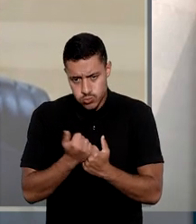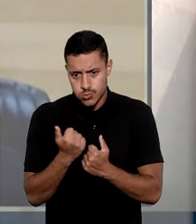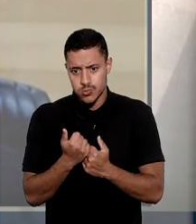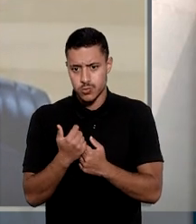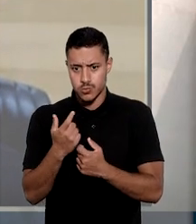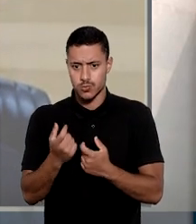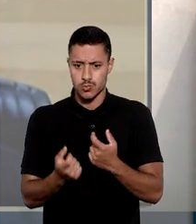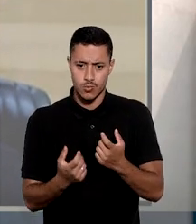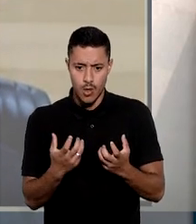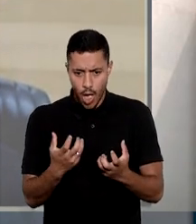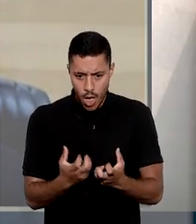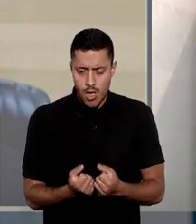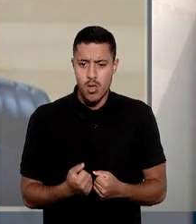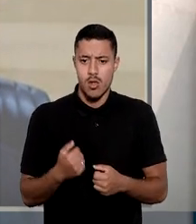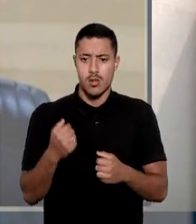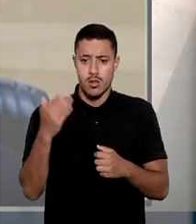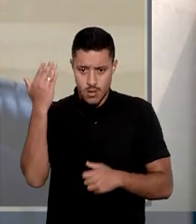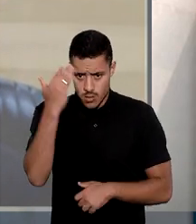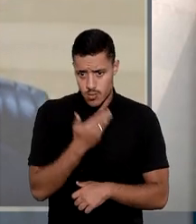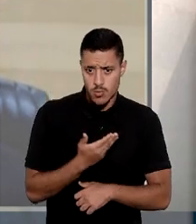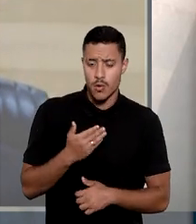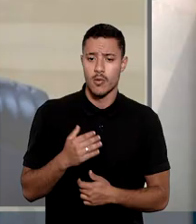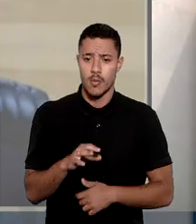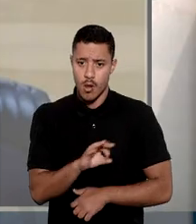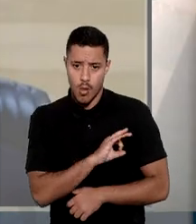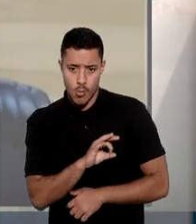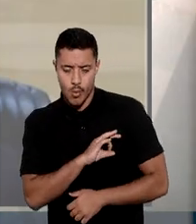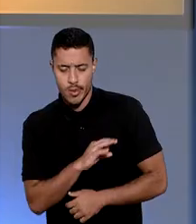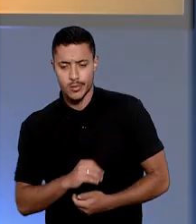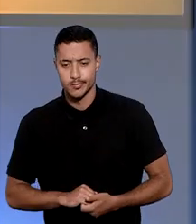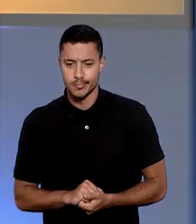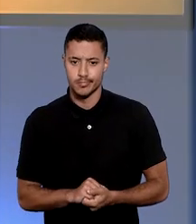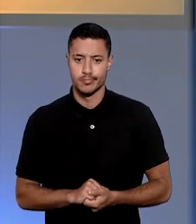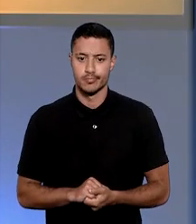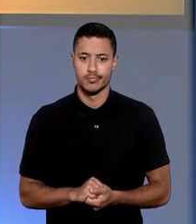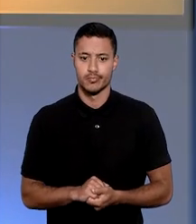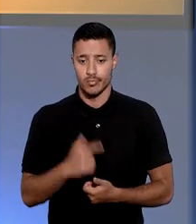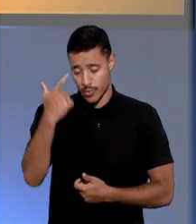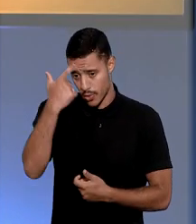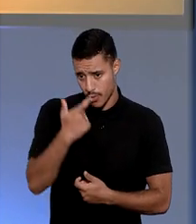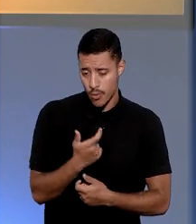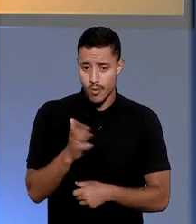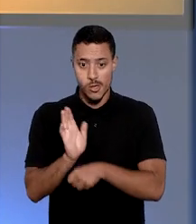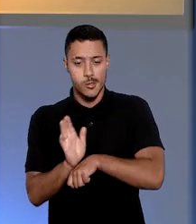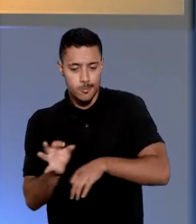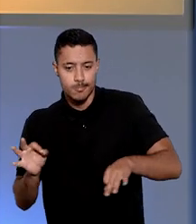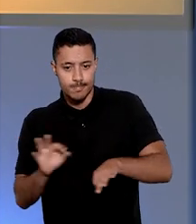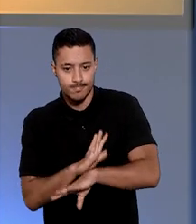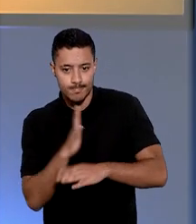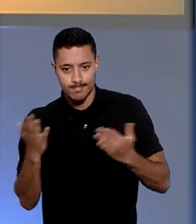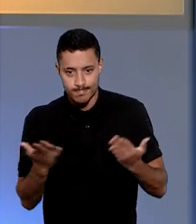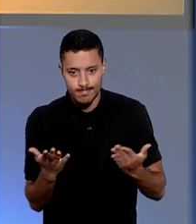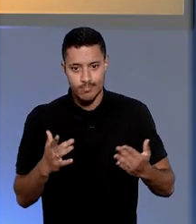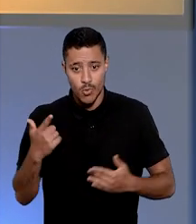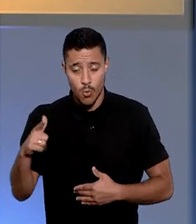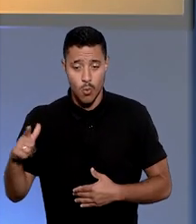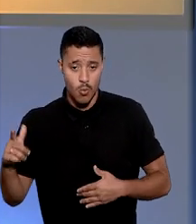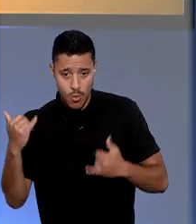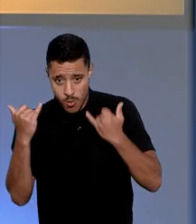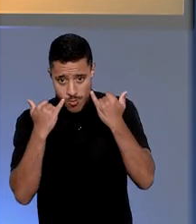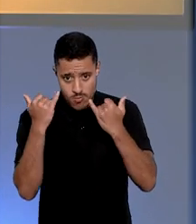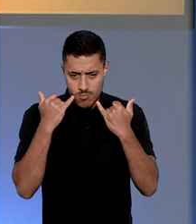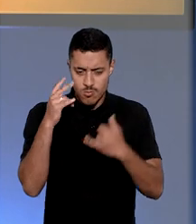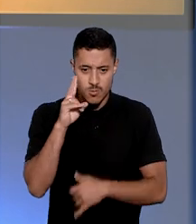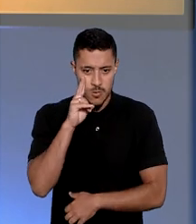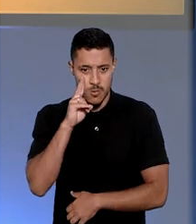formais dos relatos das partes pela autoridade policial. E o nosso programa fica por aqui. Outras notícias